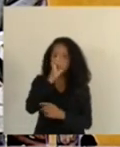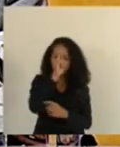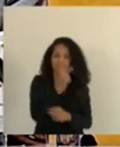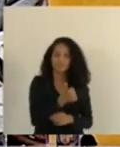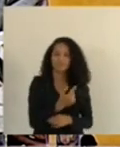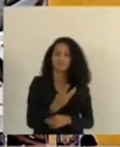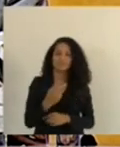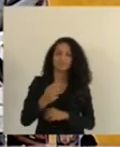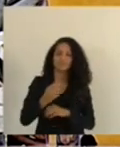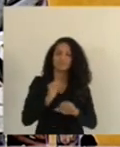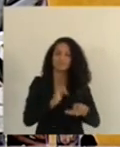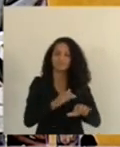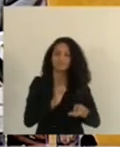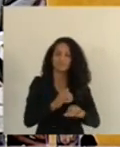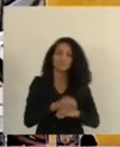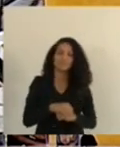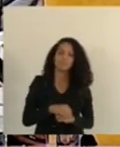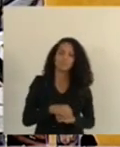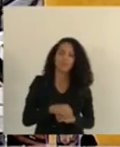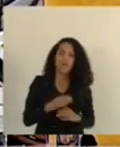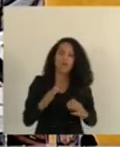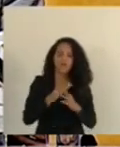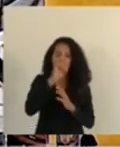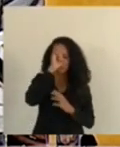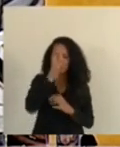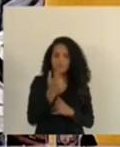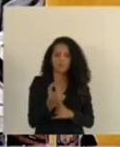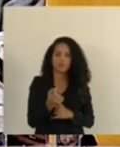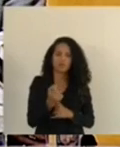prazo até 20 de setembro